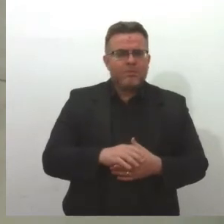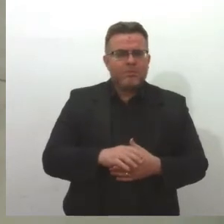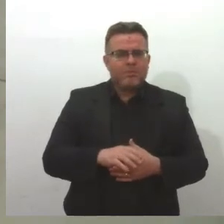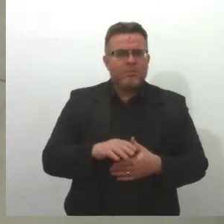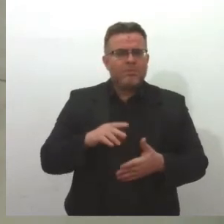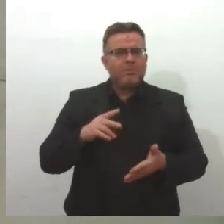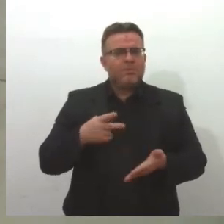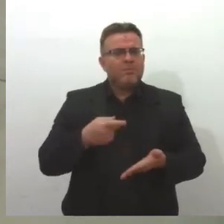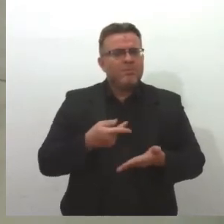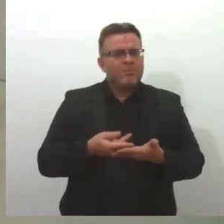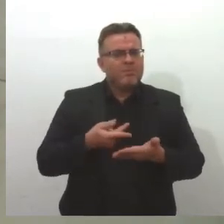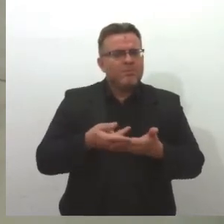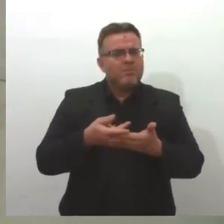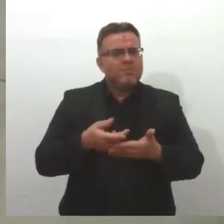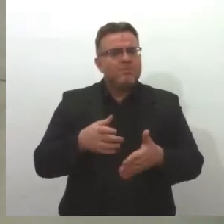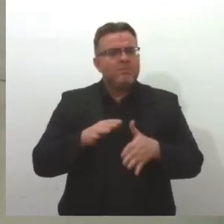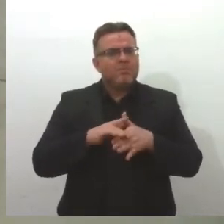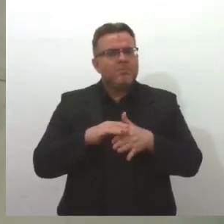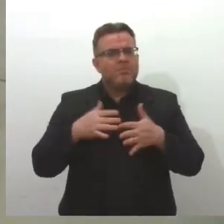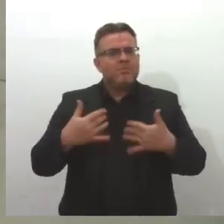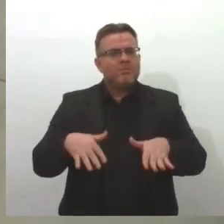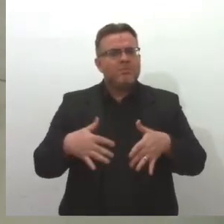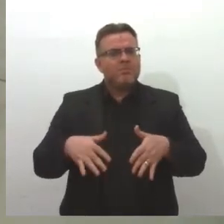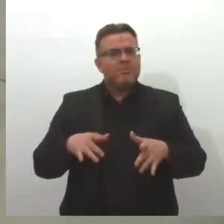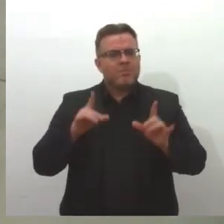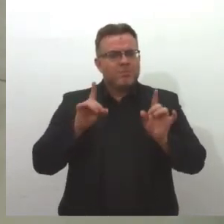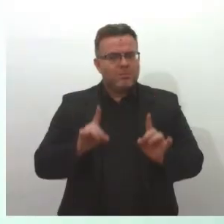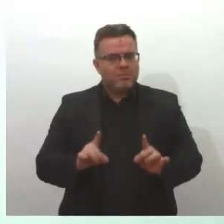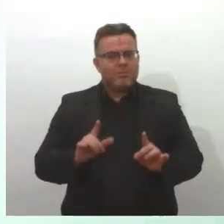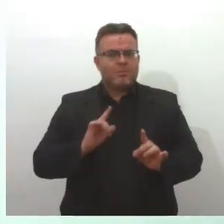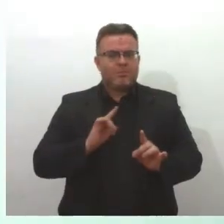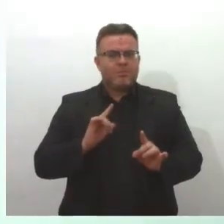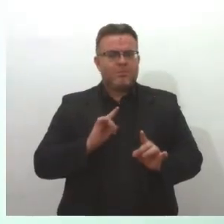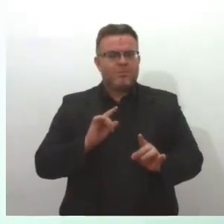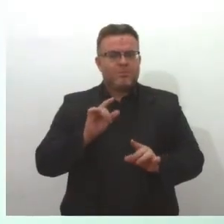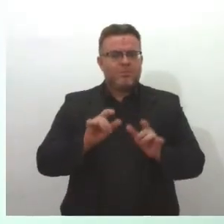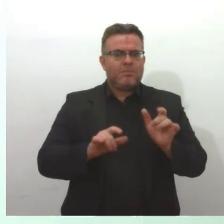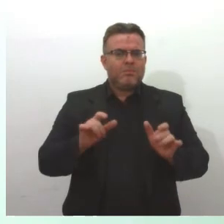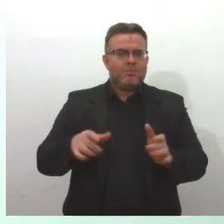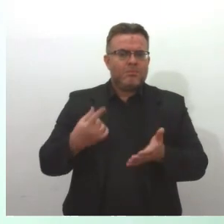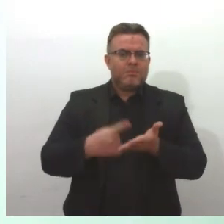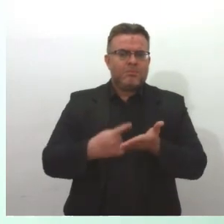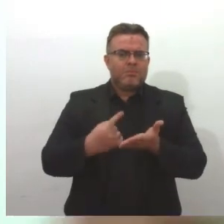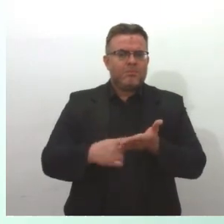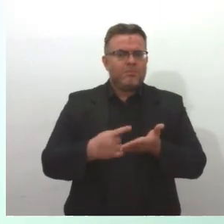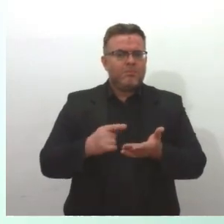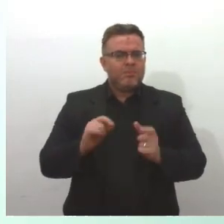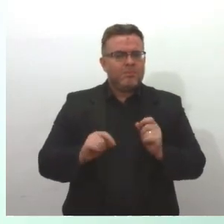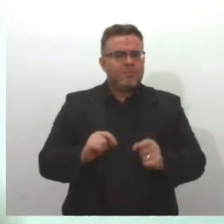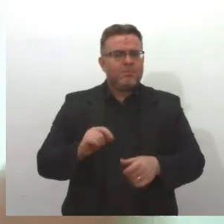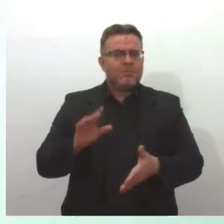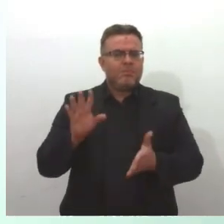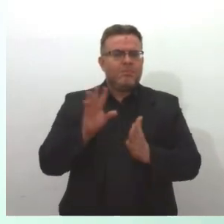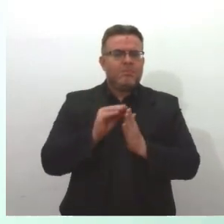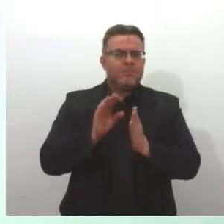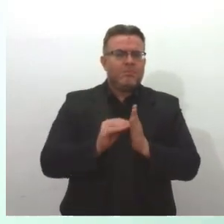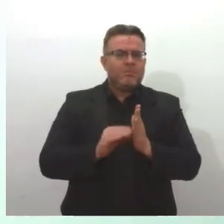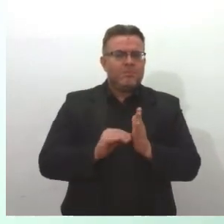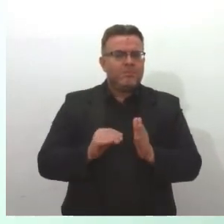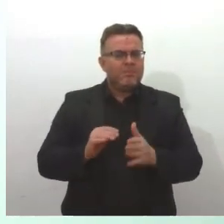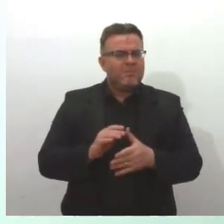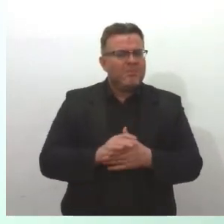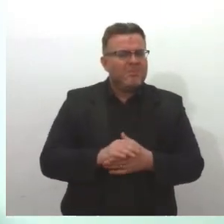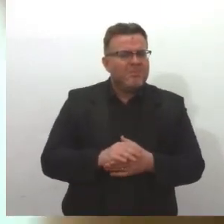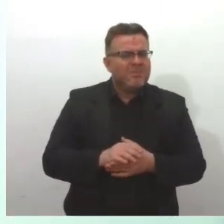oncológicos. Os pacientes com deficiência, eles não precisam mais agendar. Nós temos aqui em Aracaju, embora ele possa ser atendido em qualquer